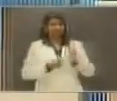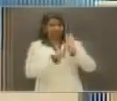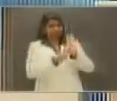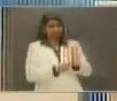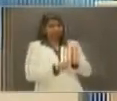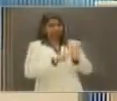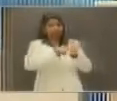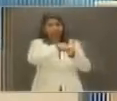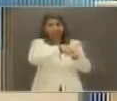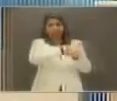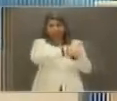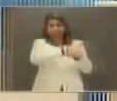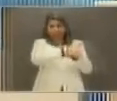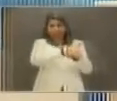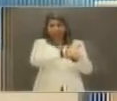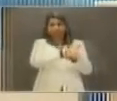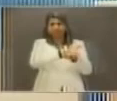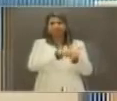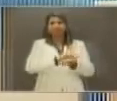ao candidato